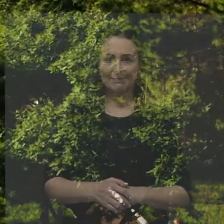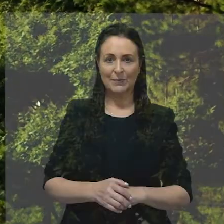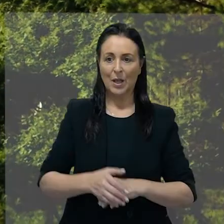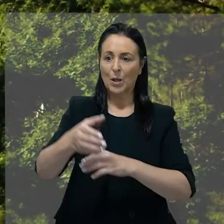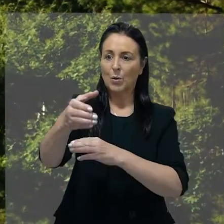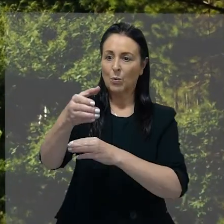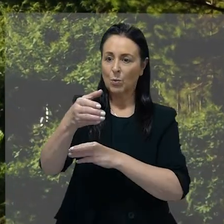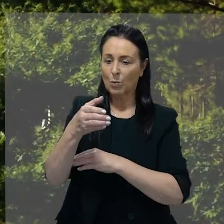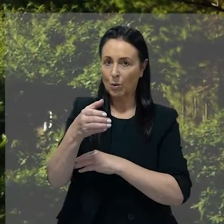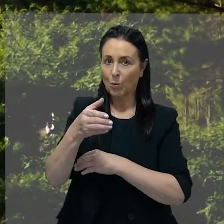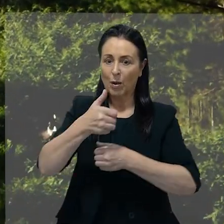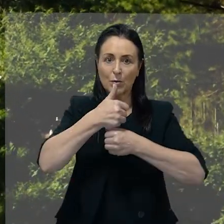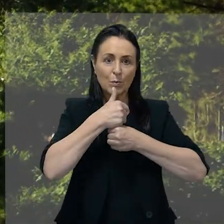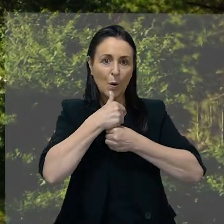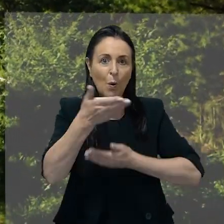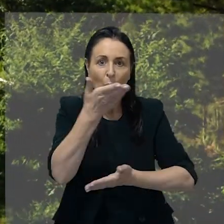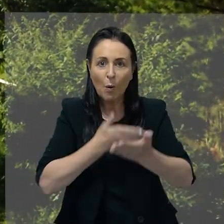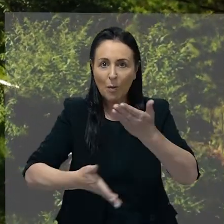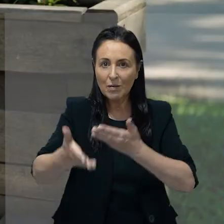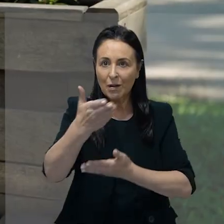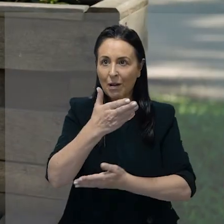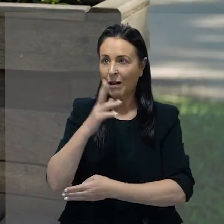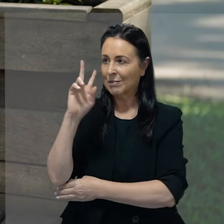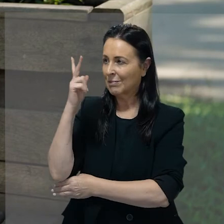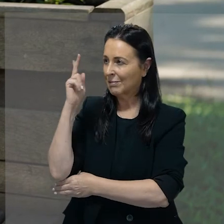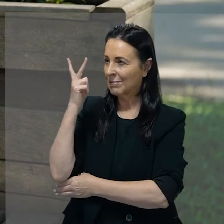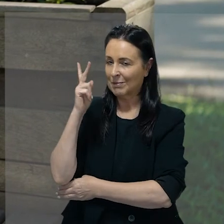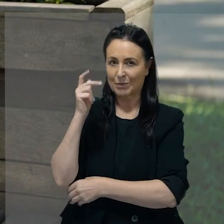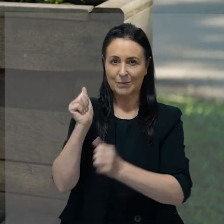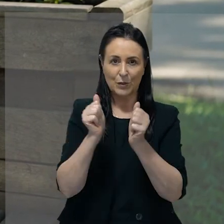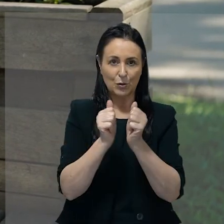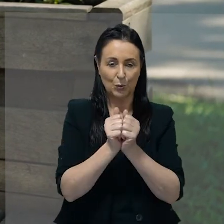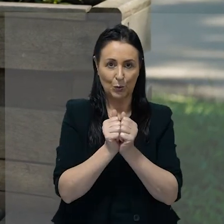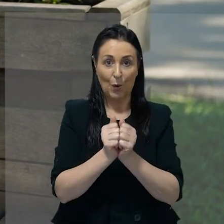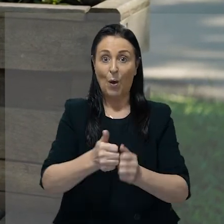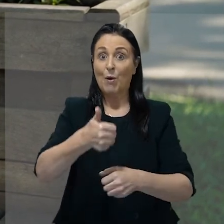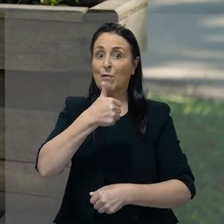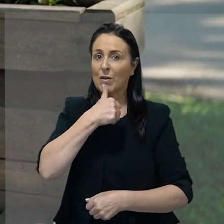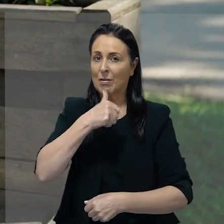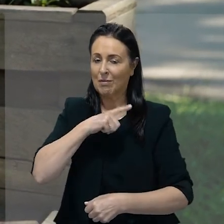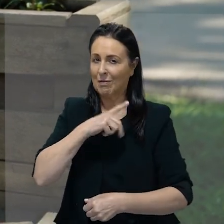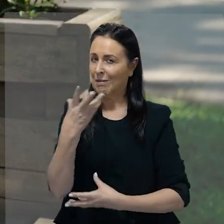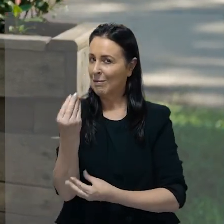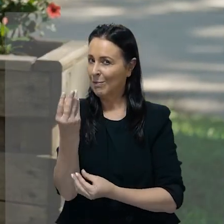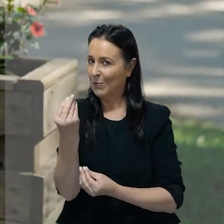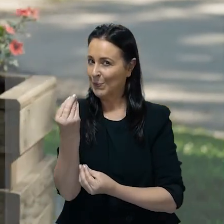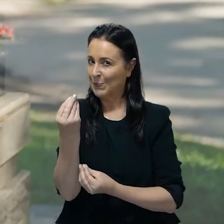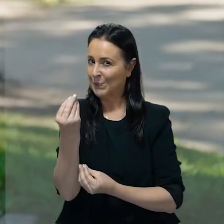Quando a cuia de chimarrão é compartilhada, ela sempre vem com várias histórias. E Venâncio é cheia delas.